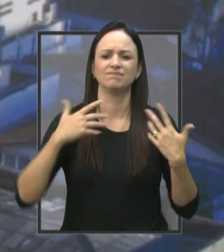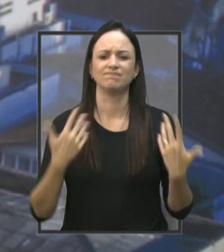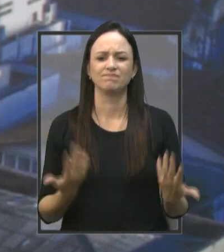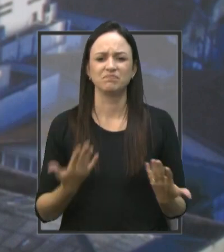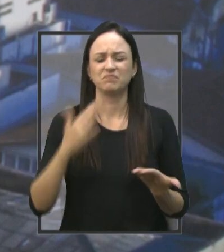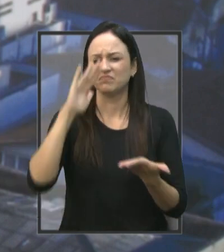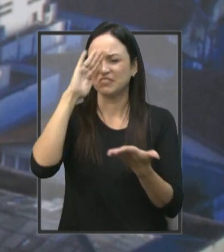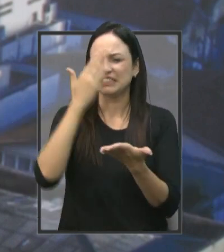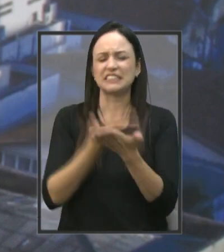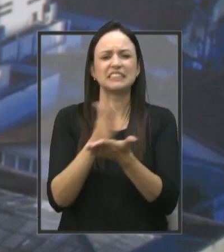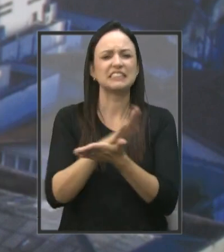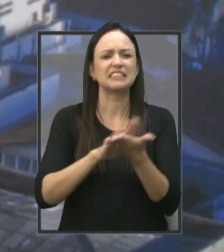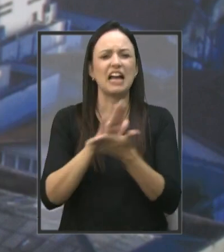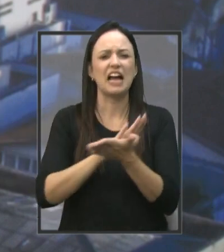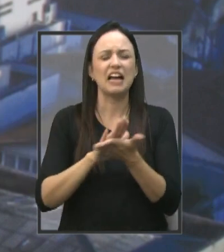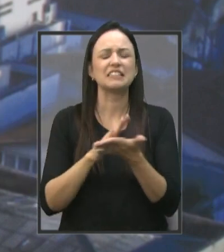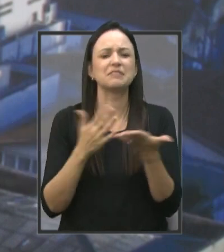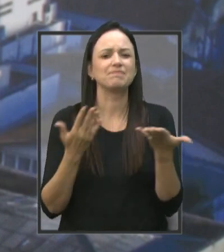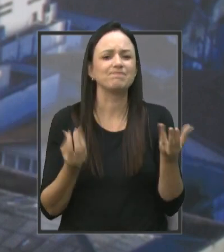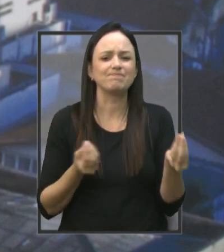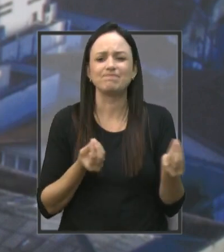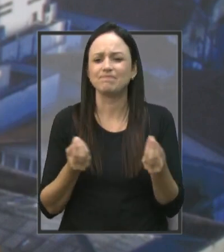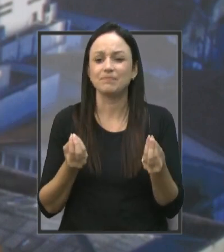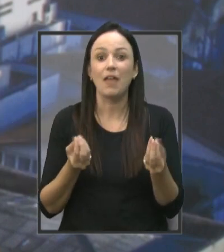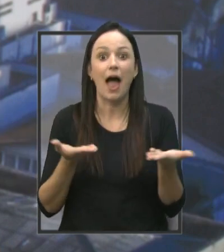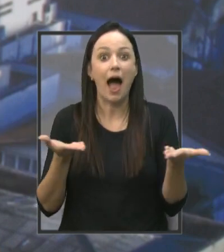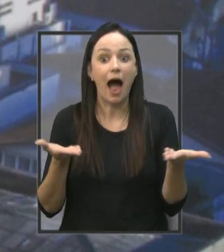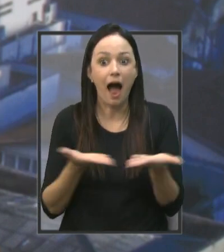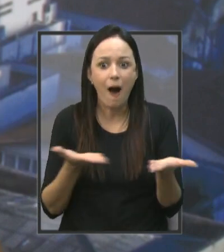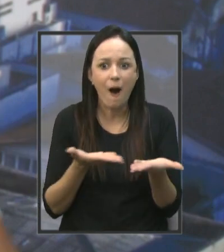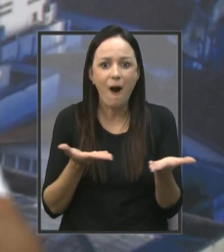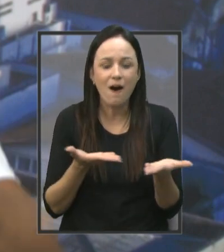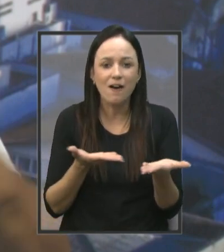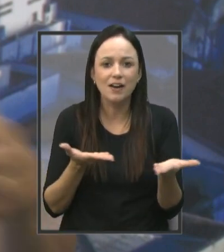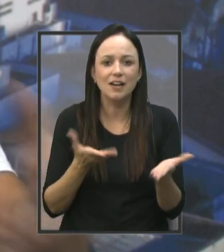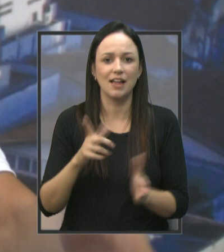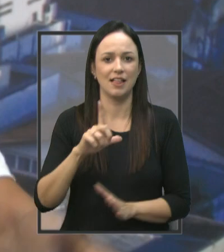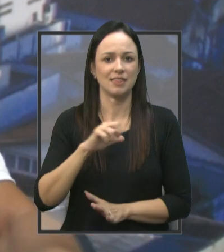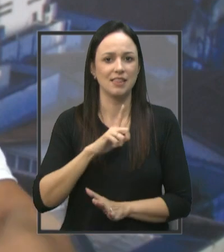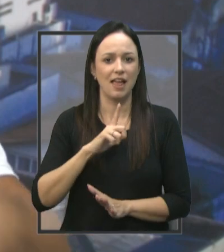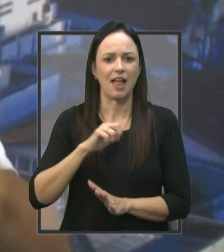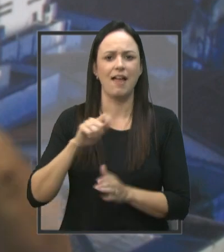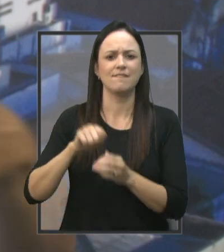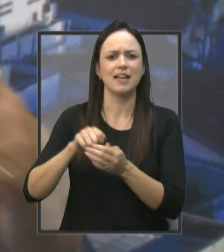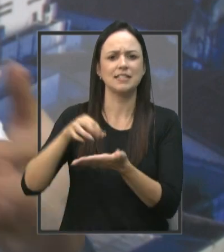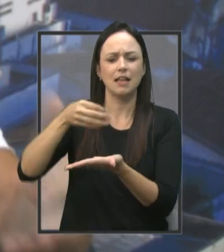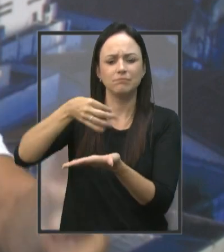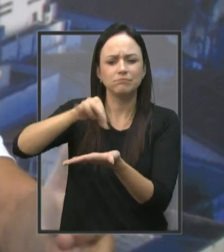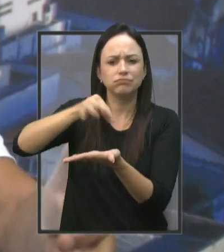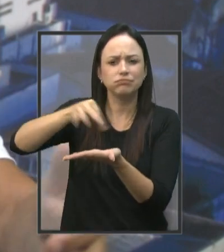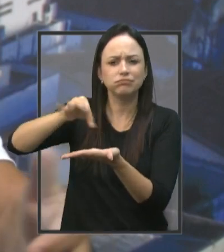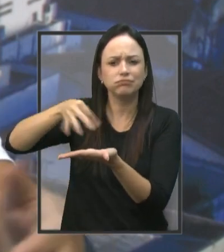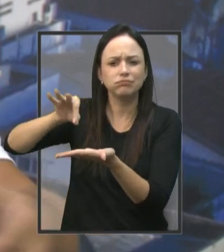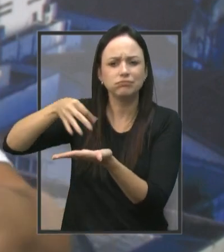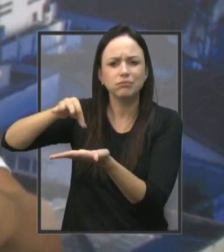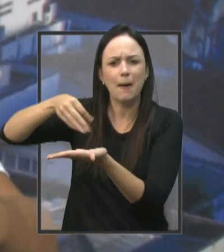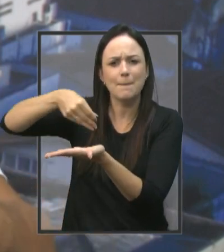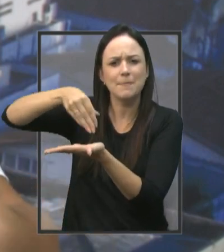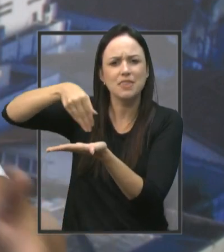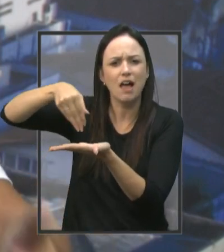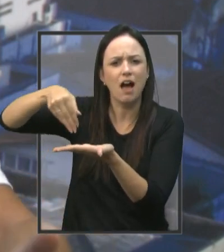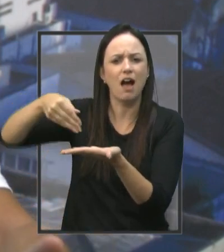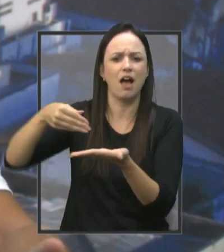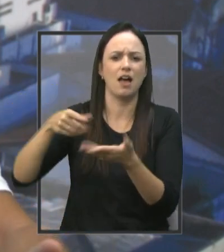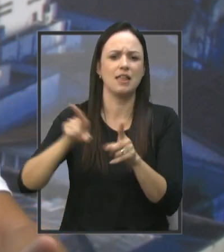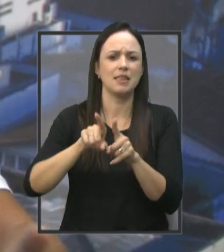E agora Eles têm feito Além de artesanato A parte